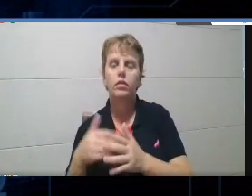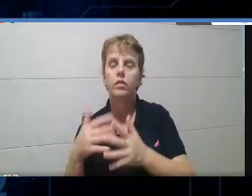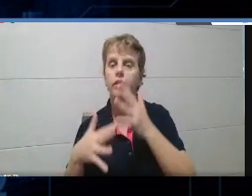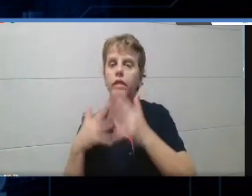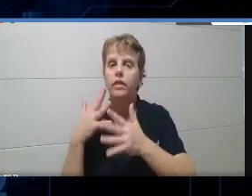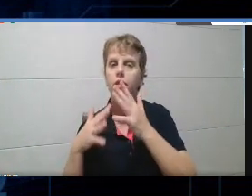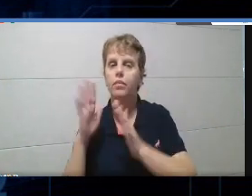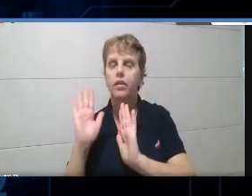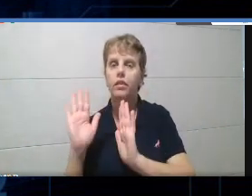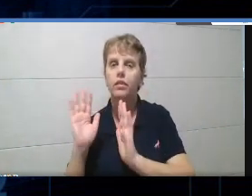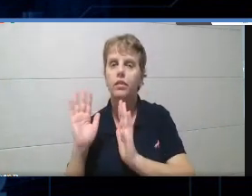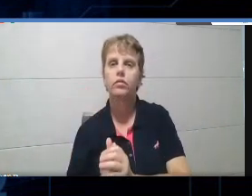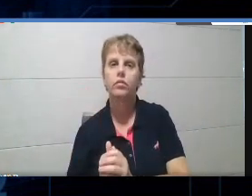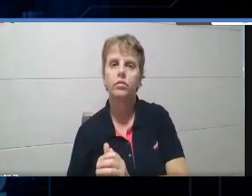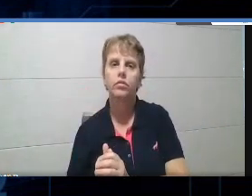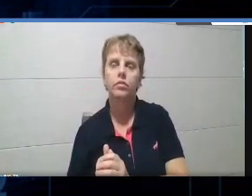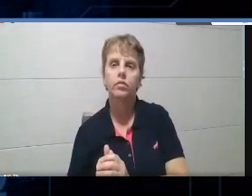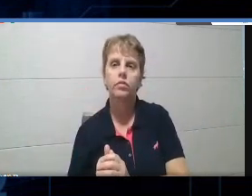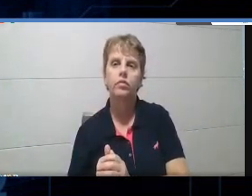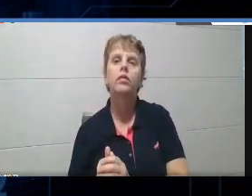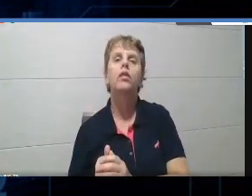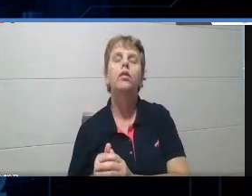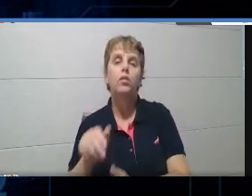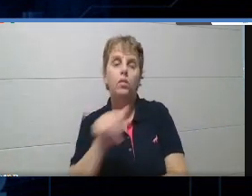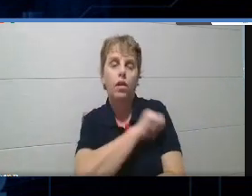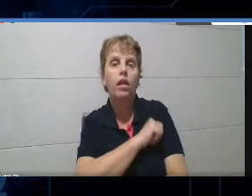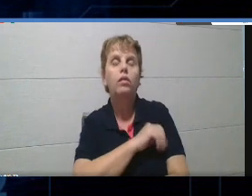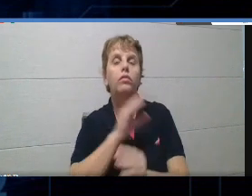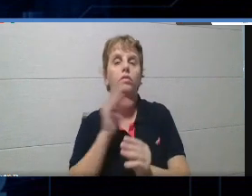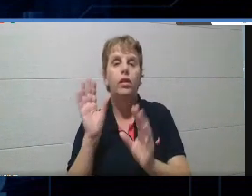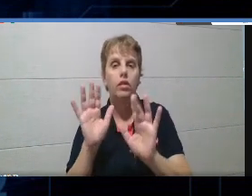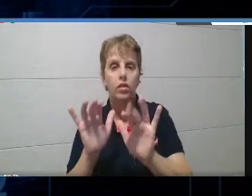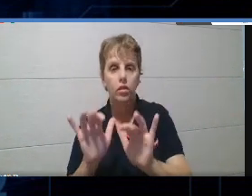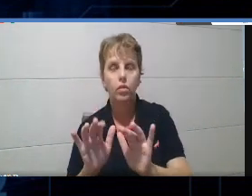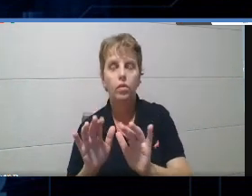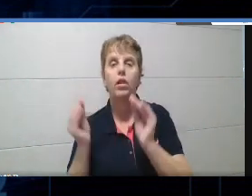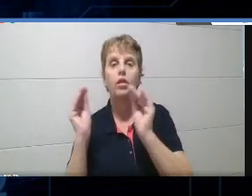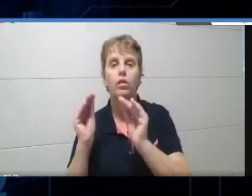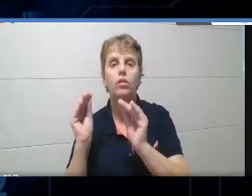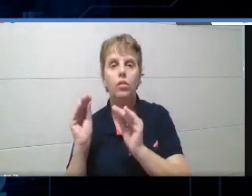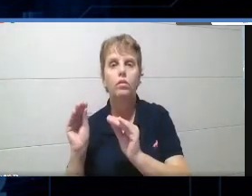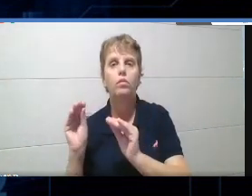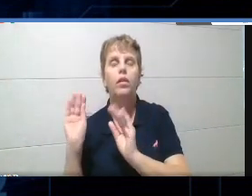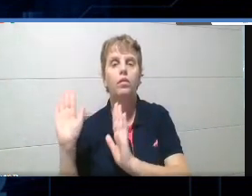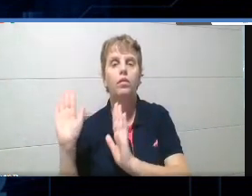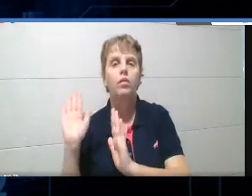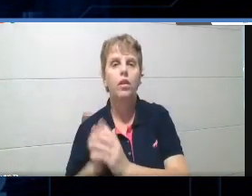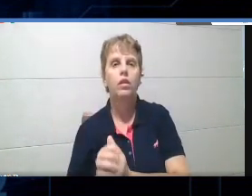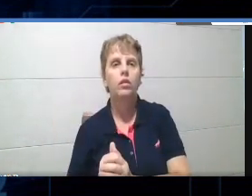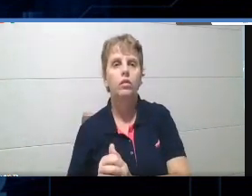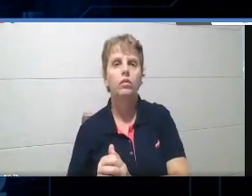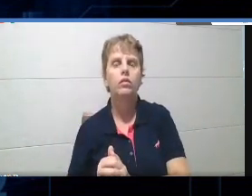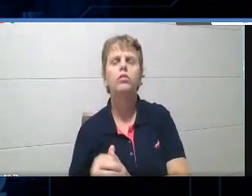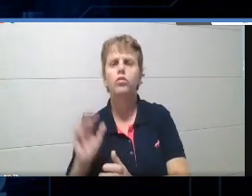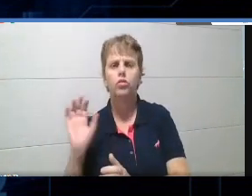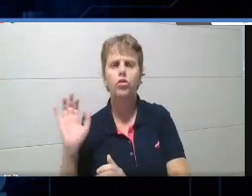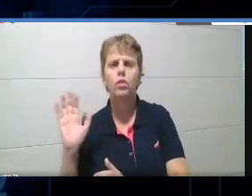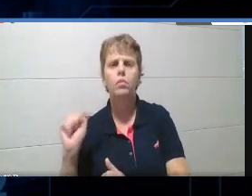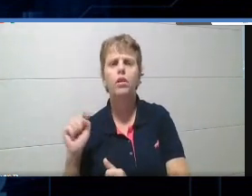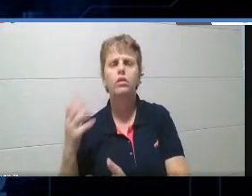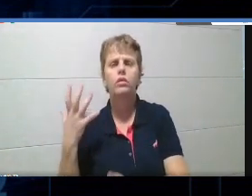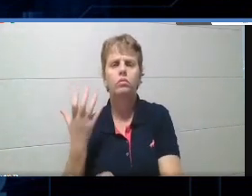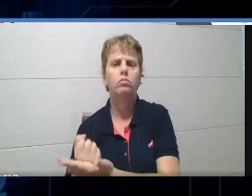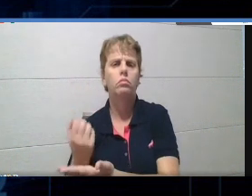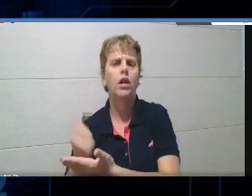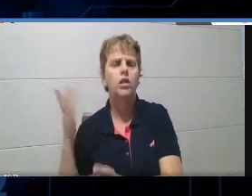nossa webinar. Então, ele vai digitar o nome, é esse mesmo, quizzes, com dois Zs do final. Se vocês quiserem já baixar no aplicativo, no celular de